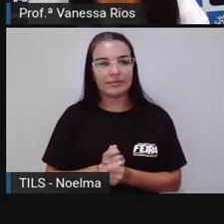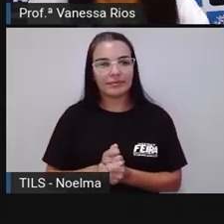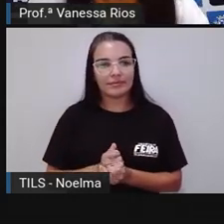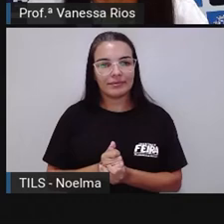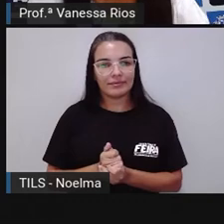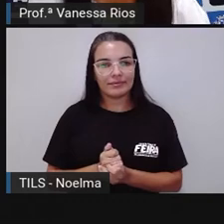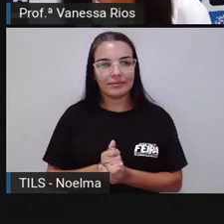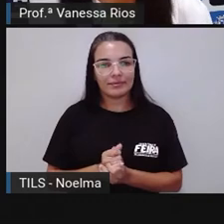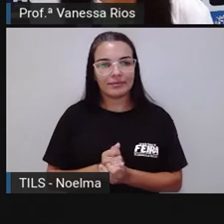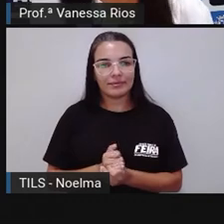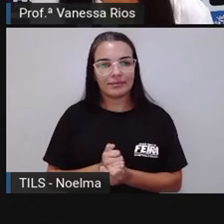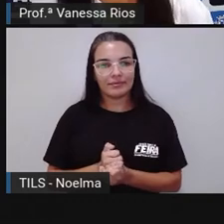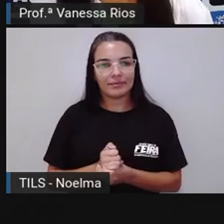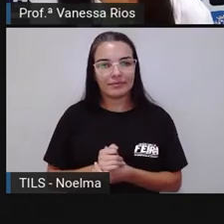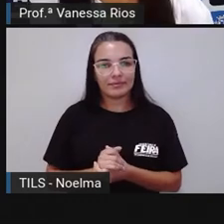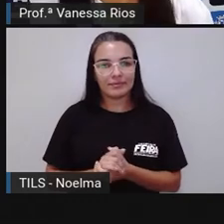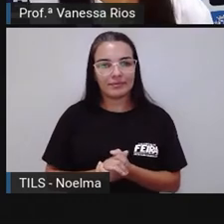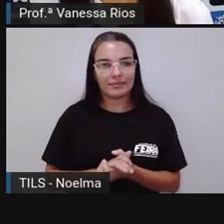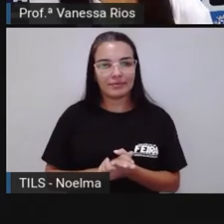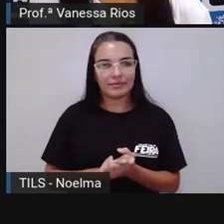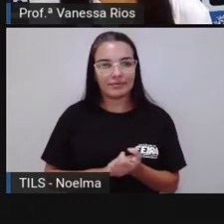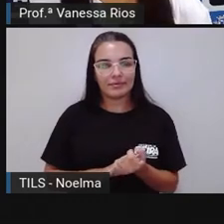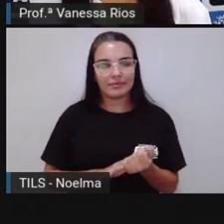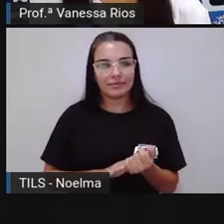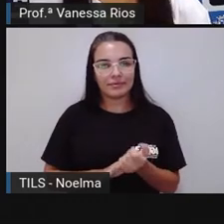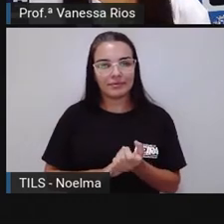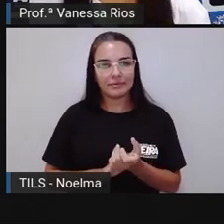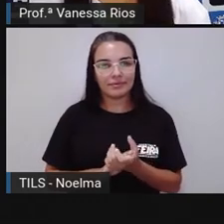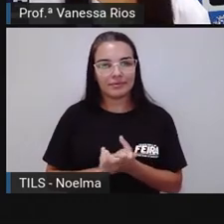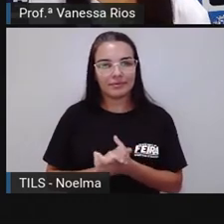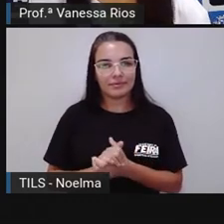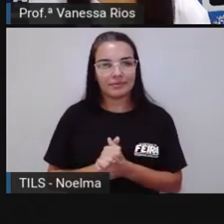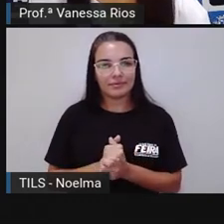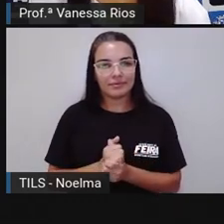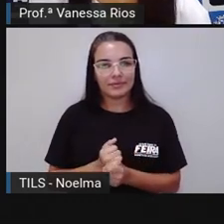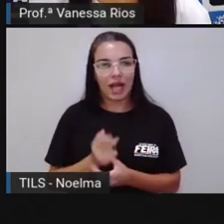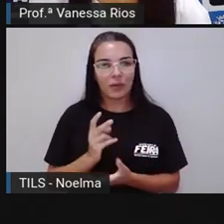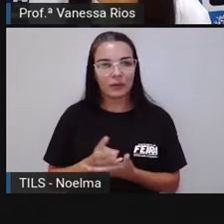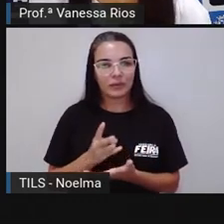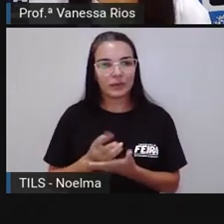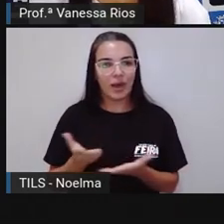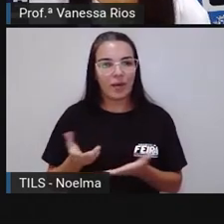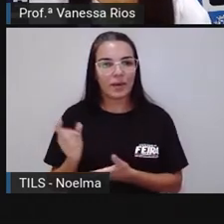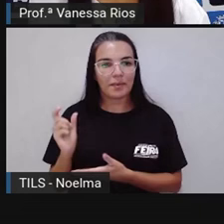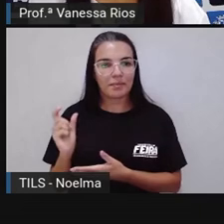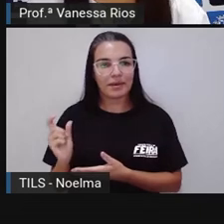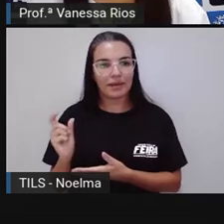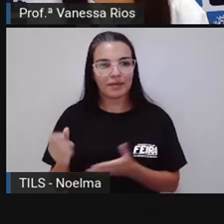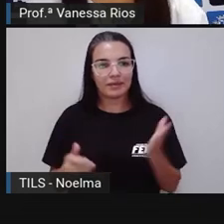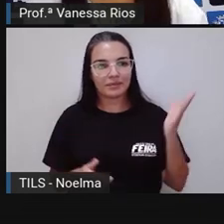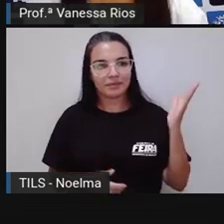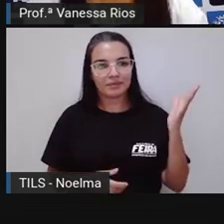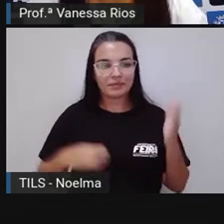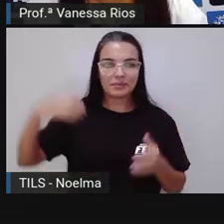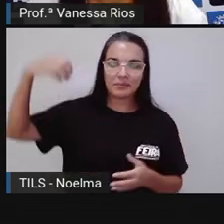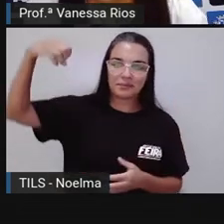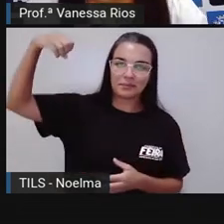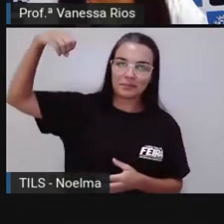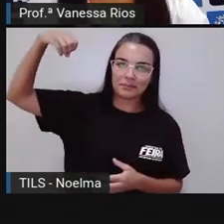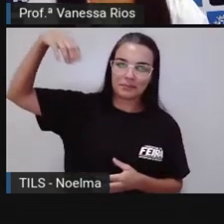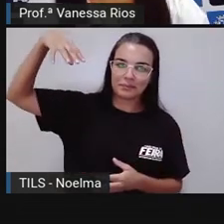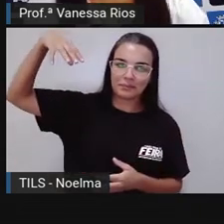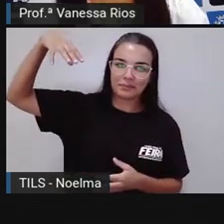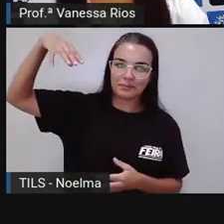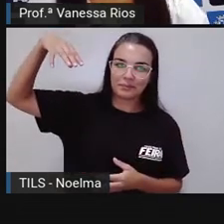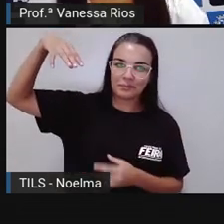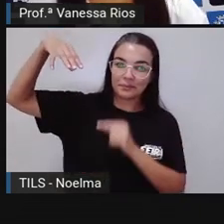agudo. E nós continuamos. A palavra agora é lâmpada.